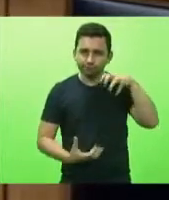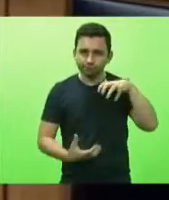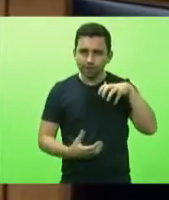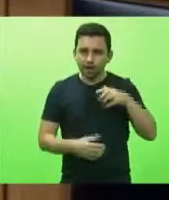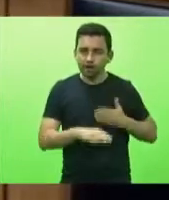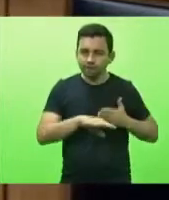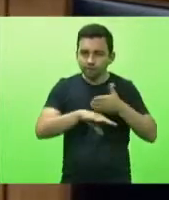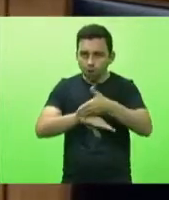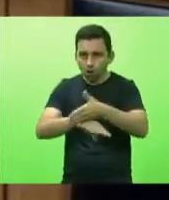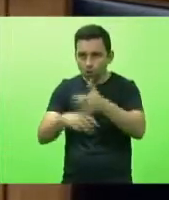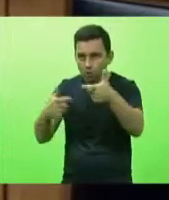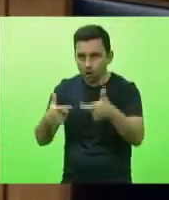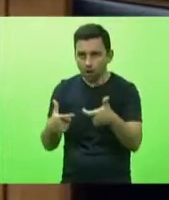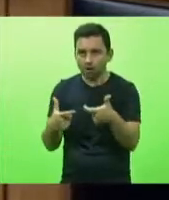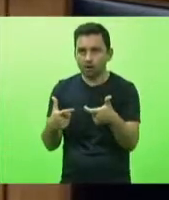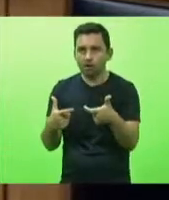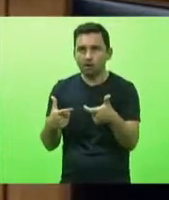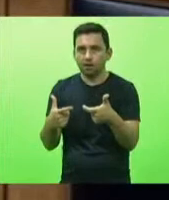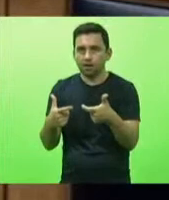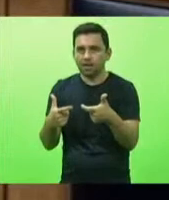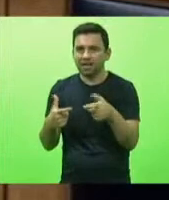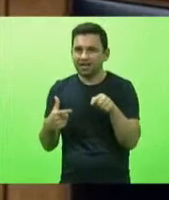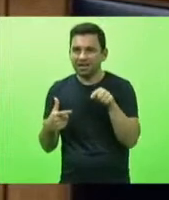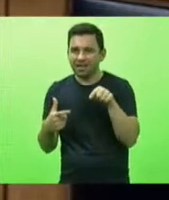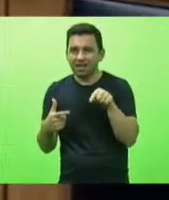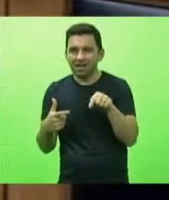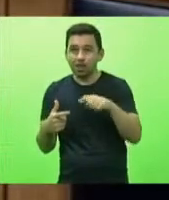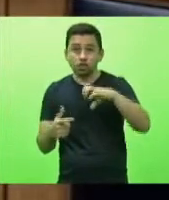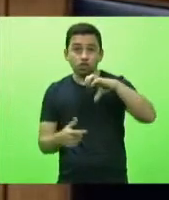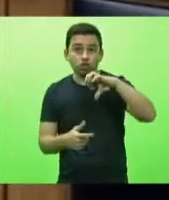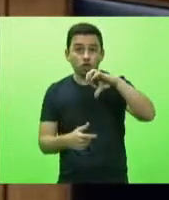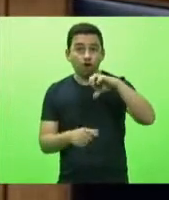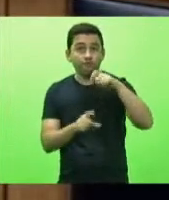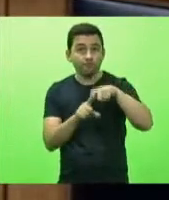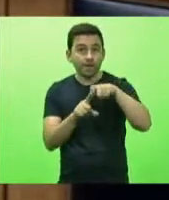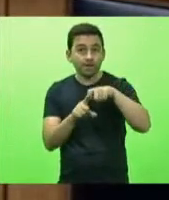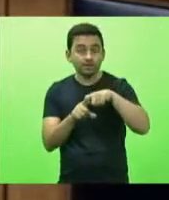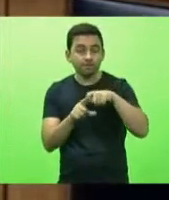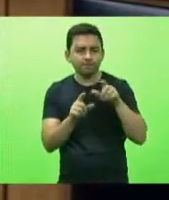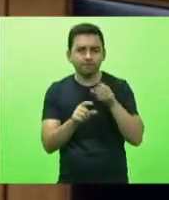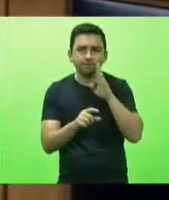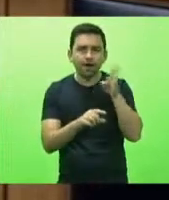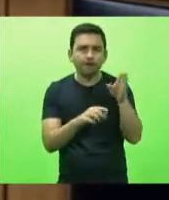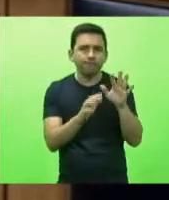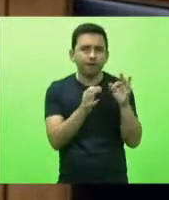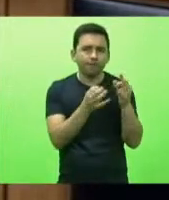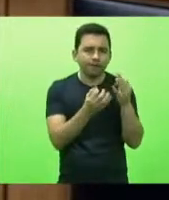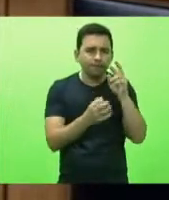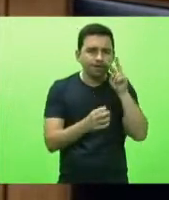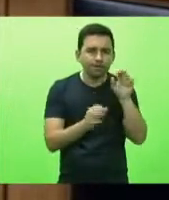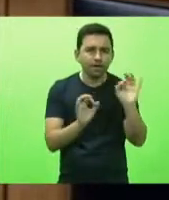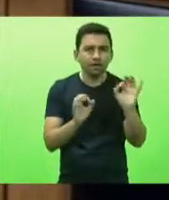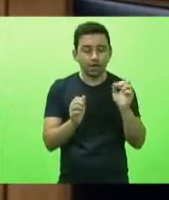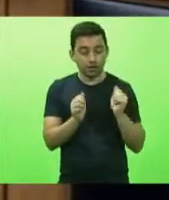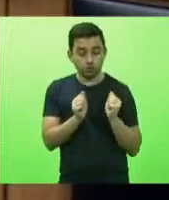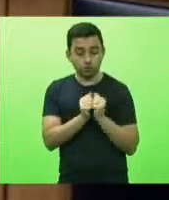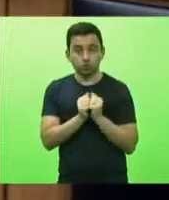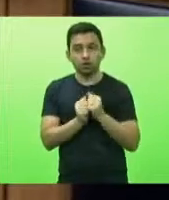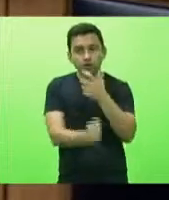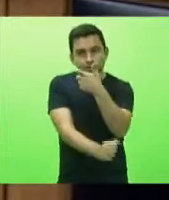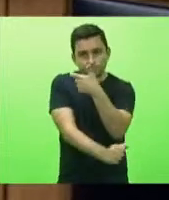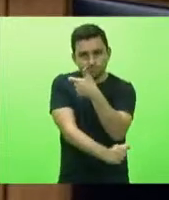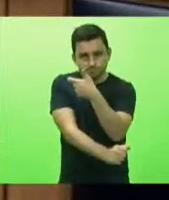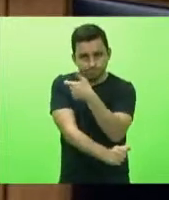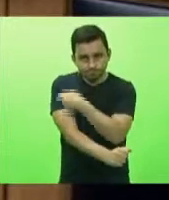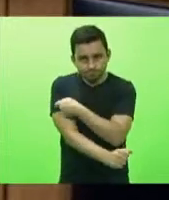-thru estava já bastante há nove meses sem ver os seus familiares cuidadora recebeu